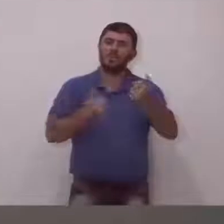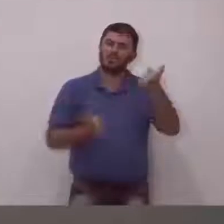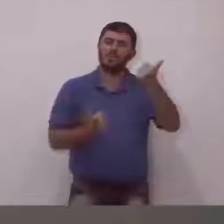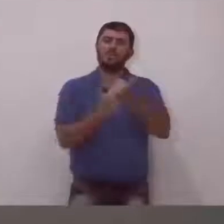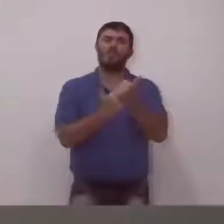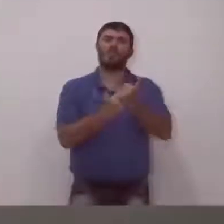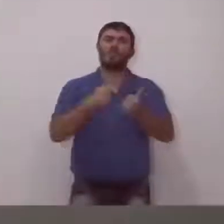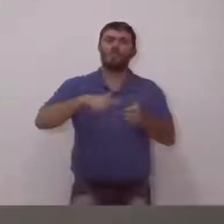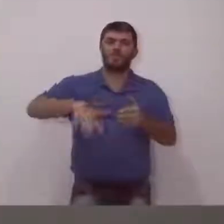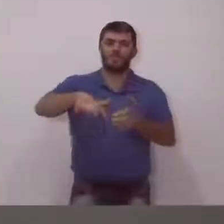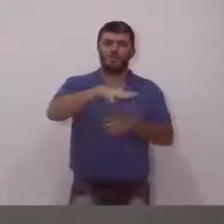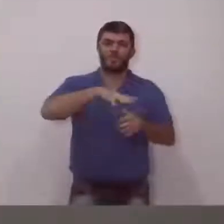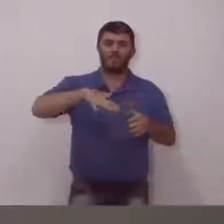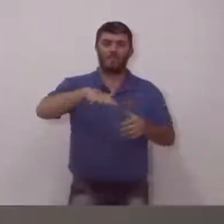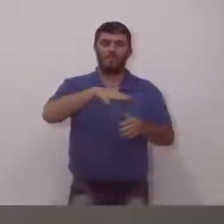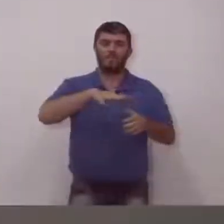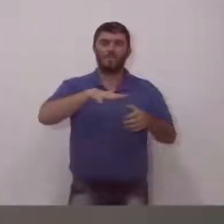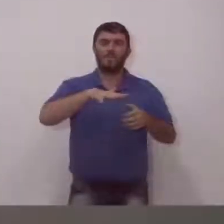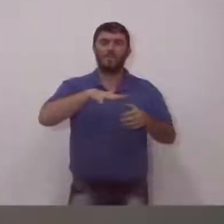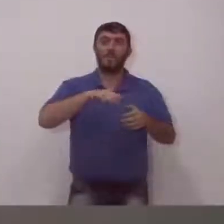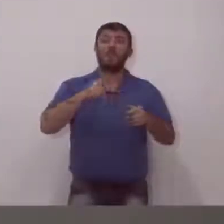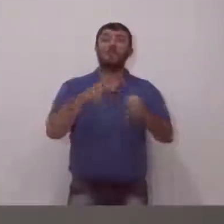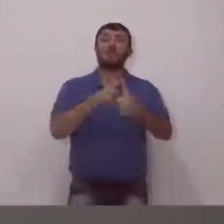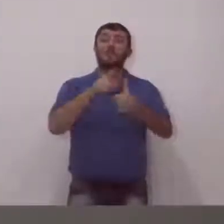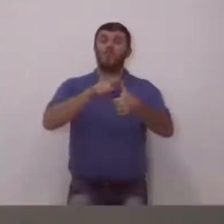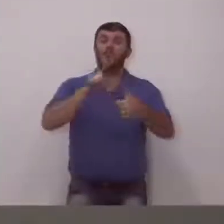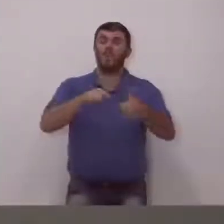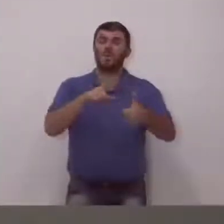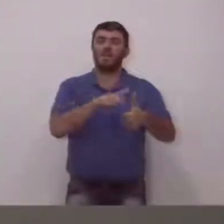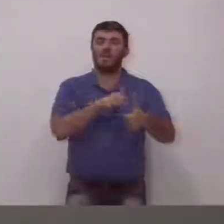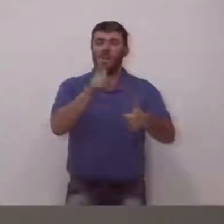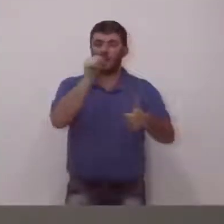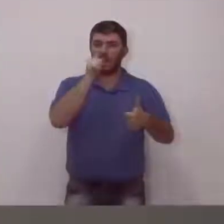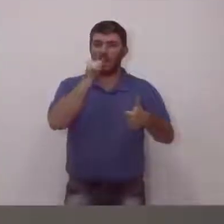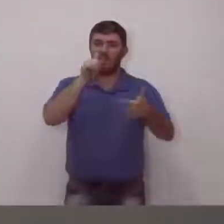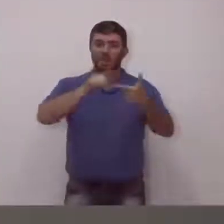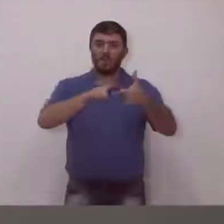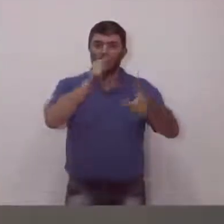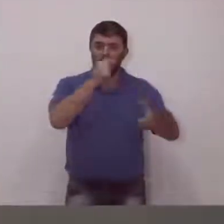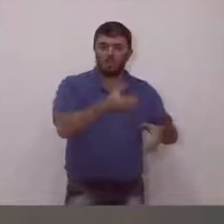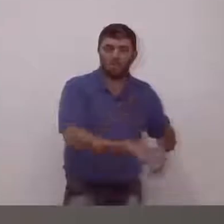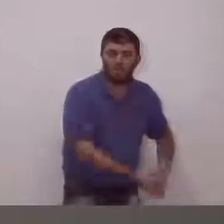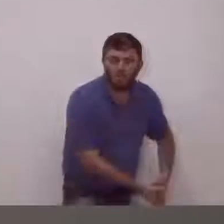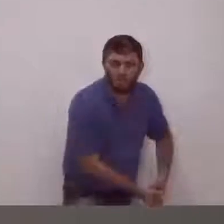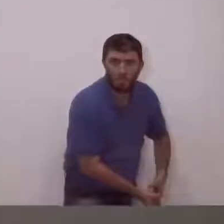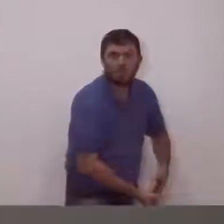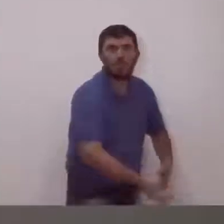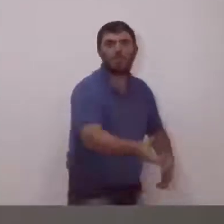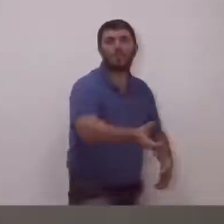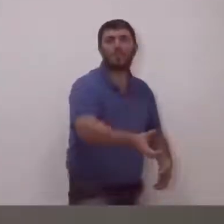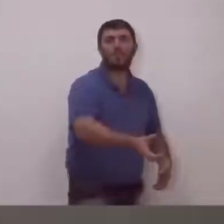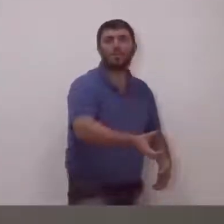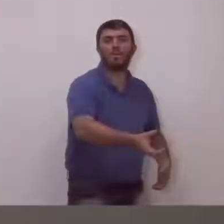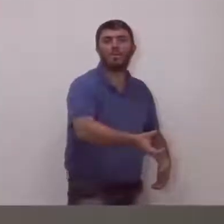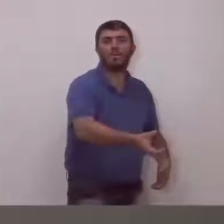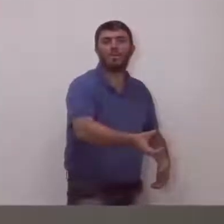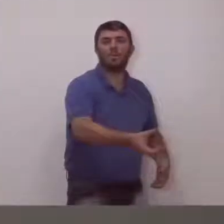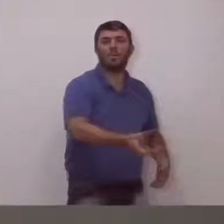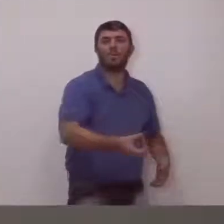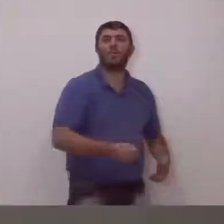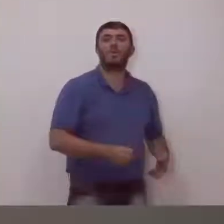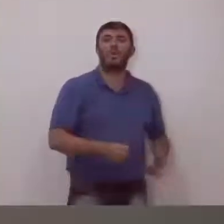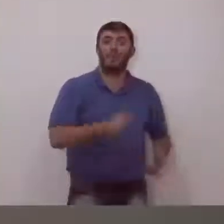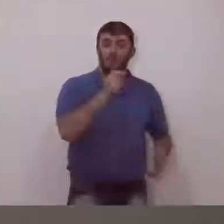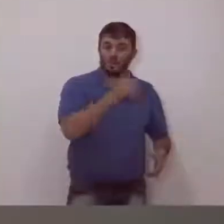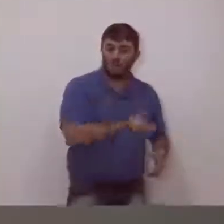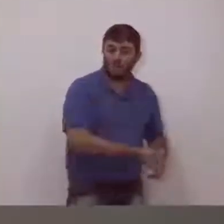região ali do Distrito Industrial. A é a água, a segunda, então, é o esgoto, que está fazendo agora toda a rede de